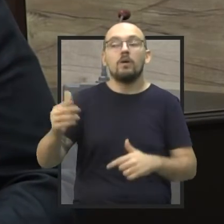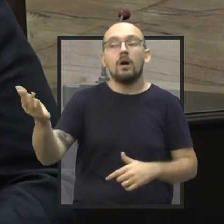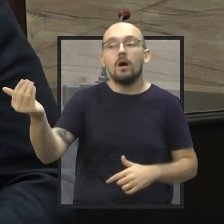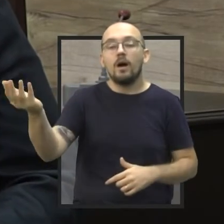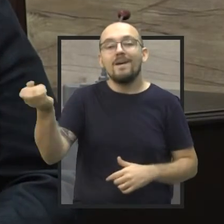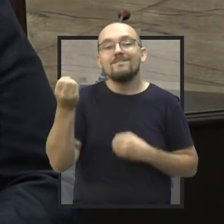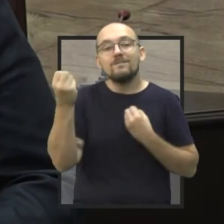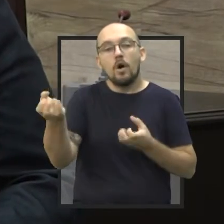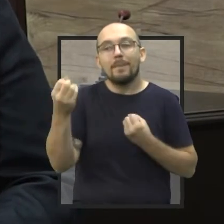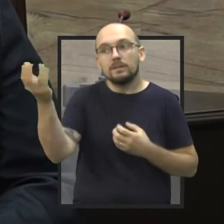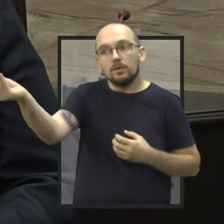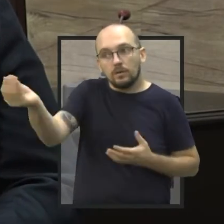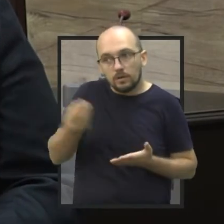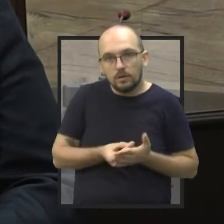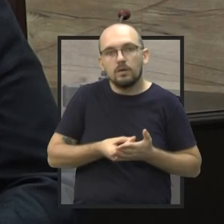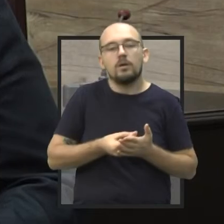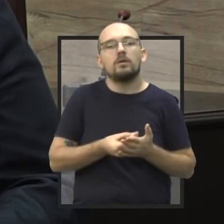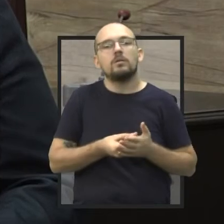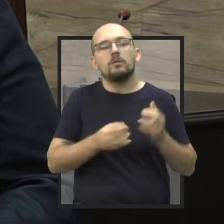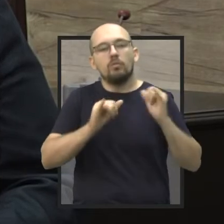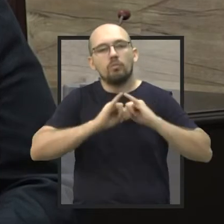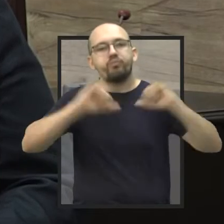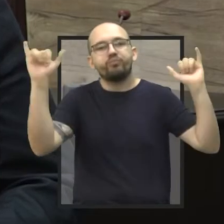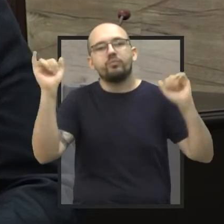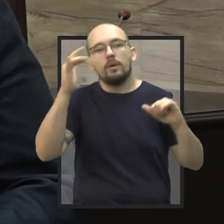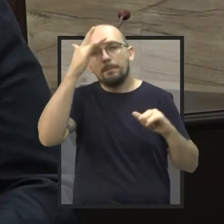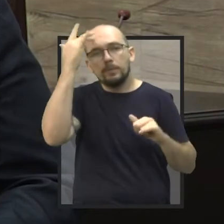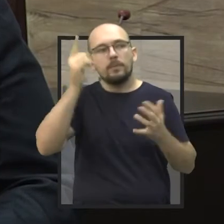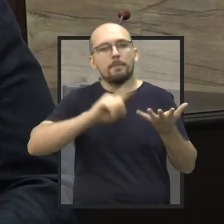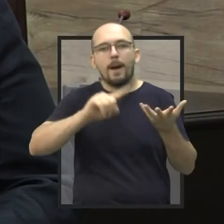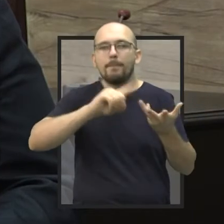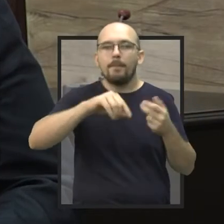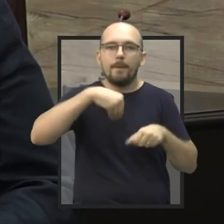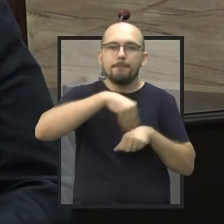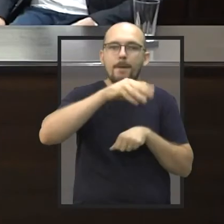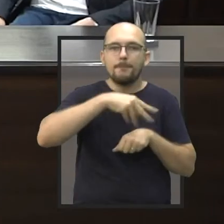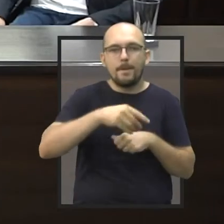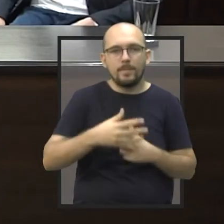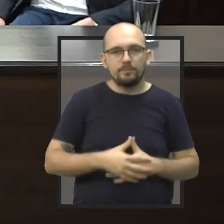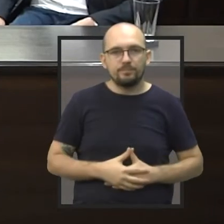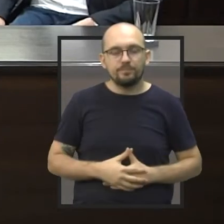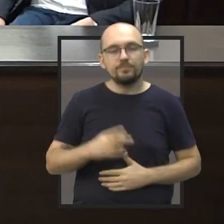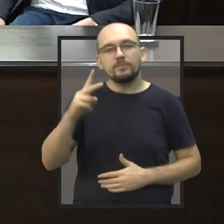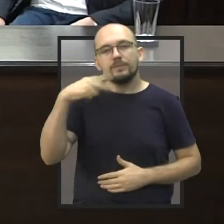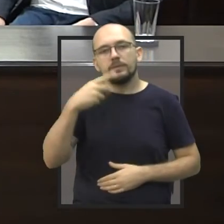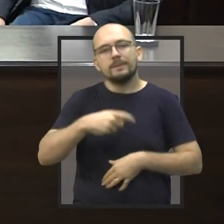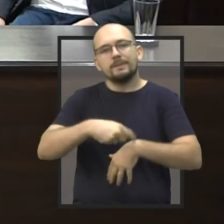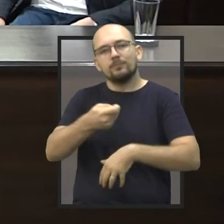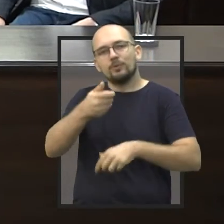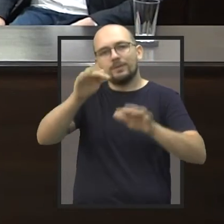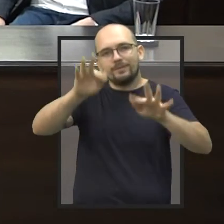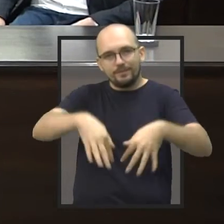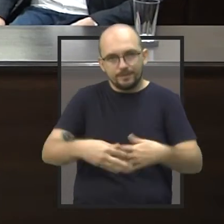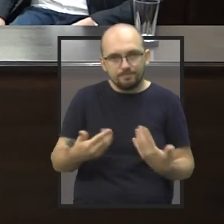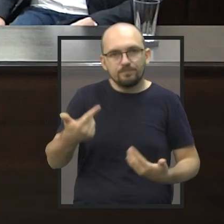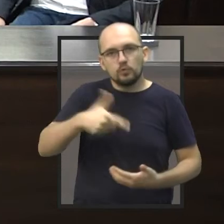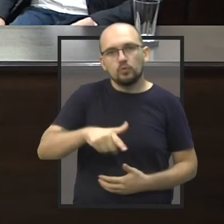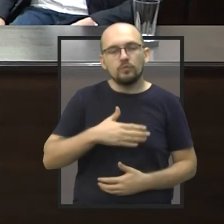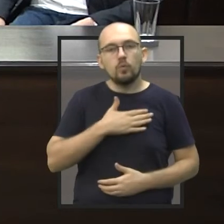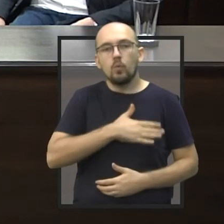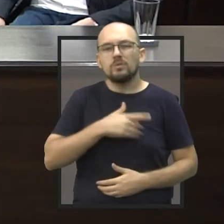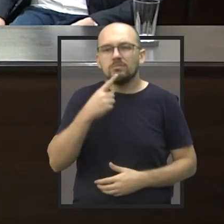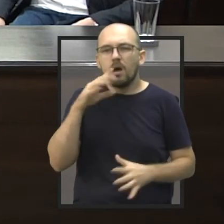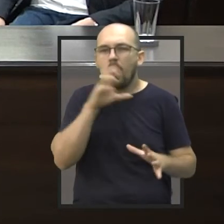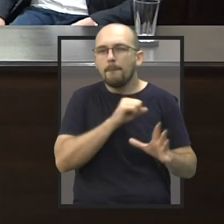informação. É através dela que a gente repassa ao pessoal que acompanha o trabalho da gente. Vereador, o nosso tempo já está quase se esgotando. Eu gostaria que o senhor